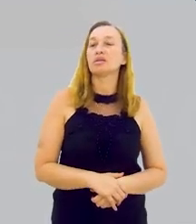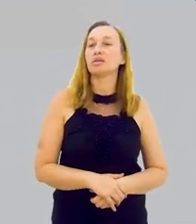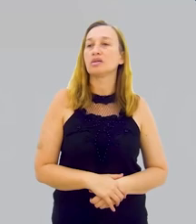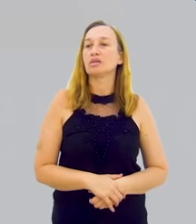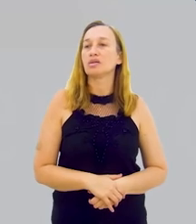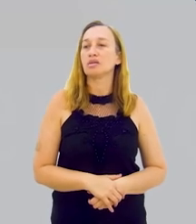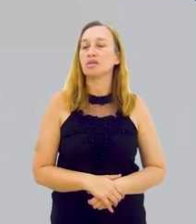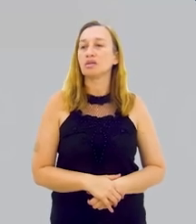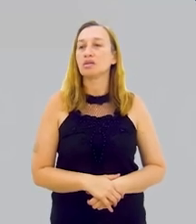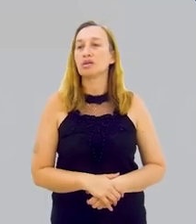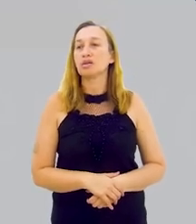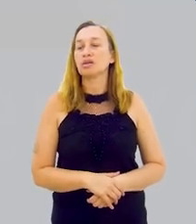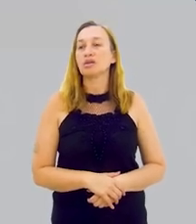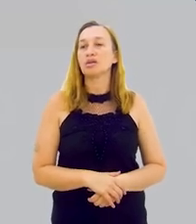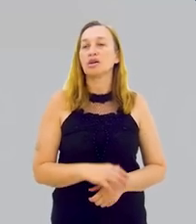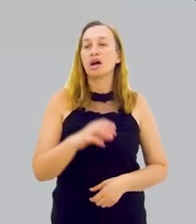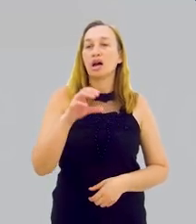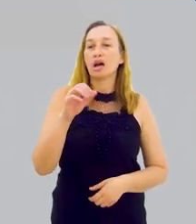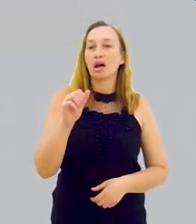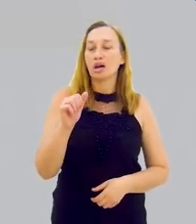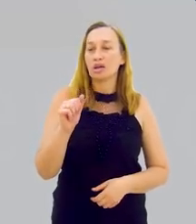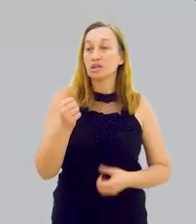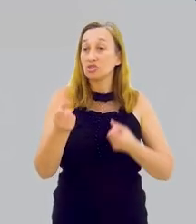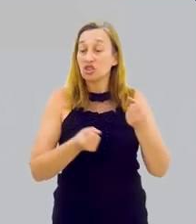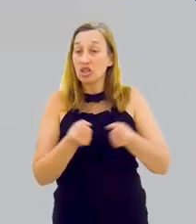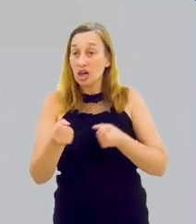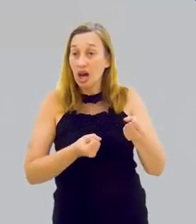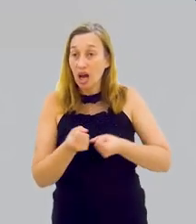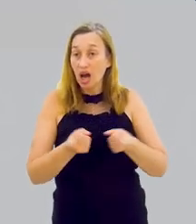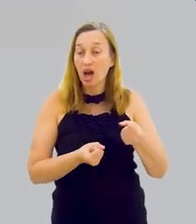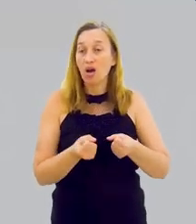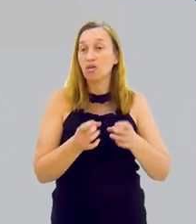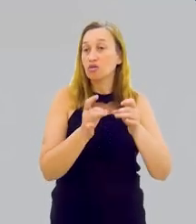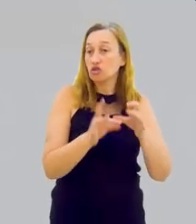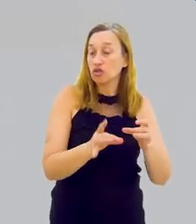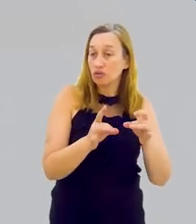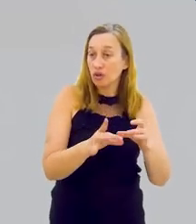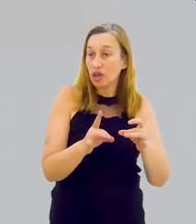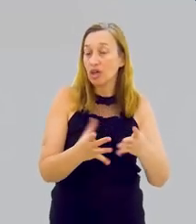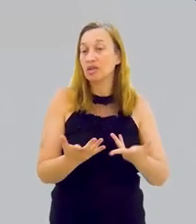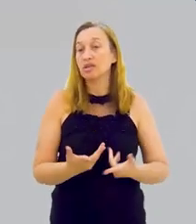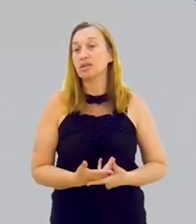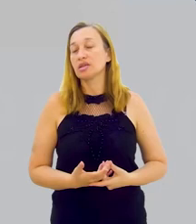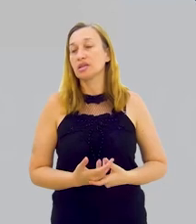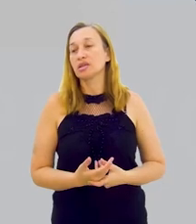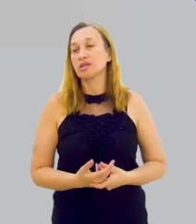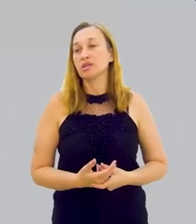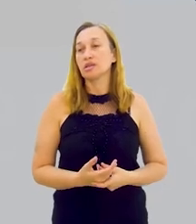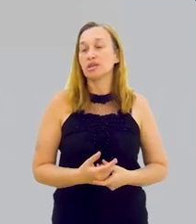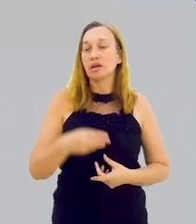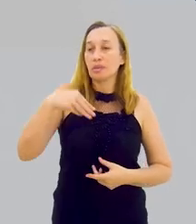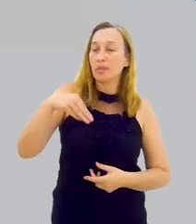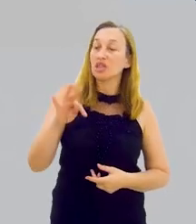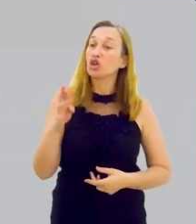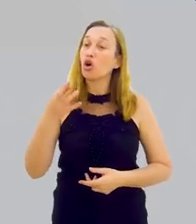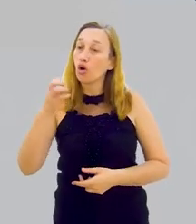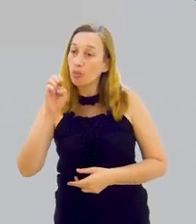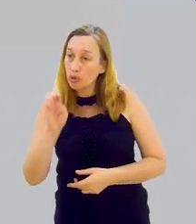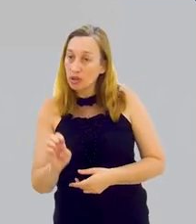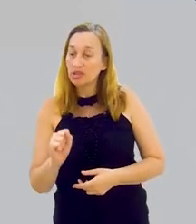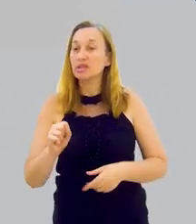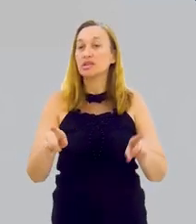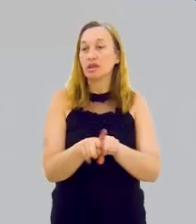de turismo extremamente forte, o setor siderúrgico automotivo, o setor de comércio, os seus centros comerciais nas grandes